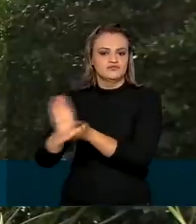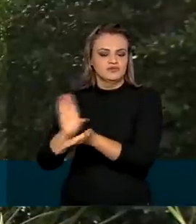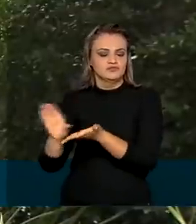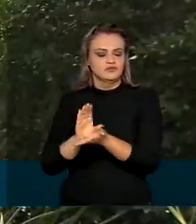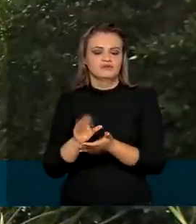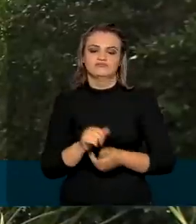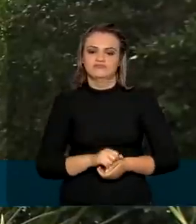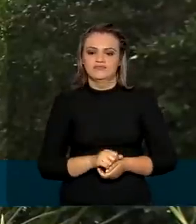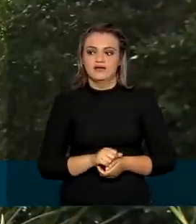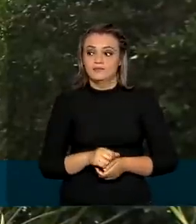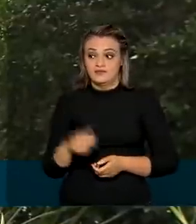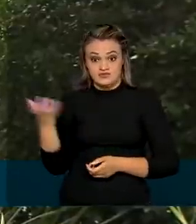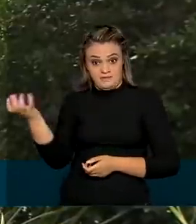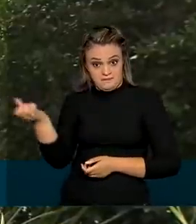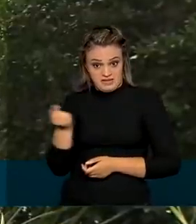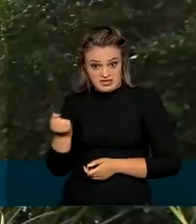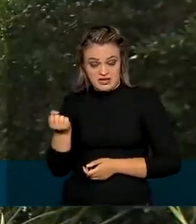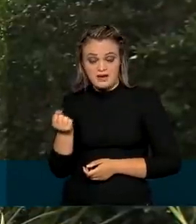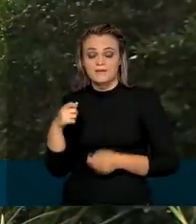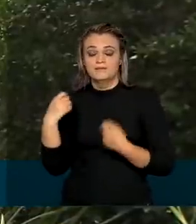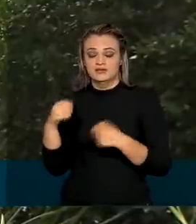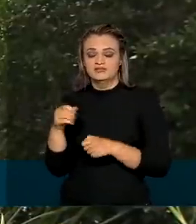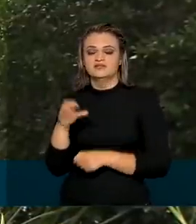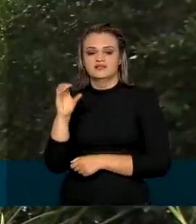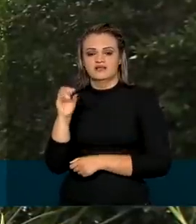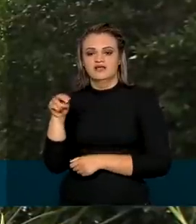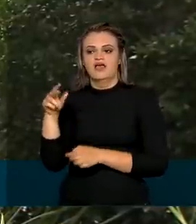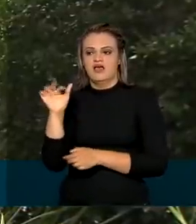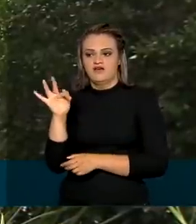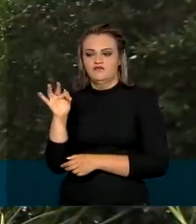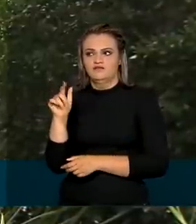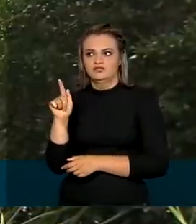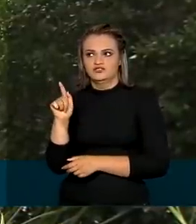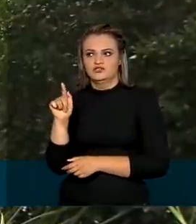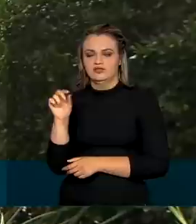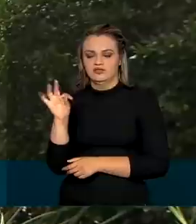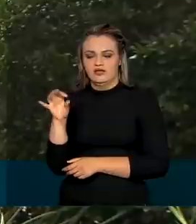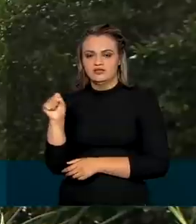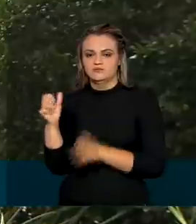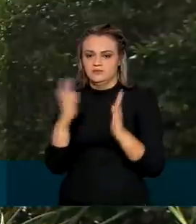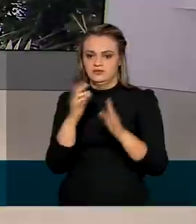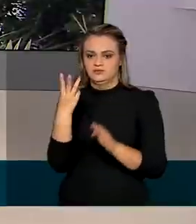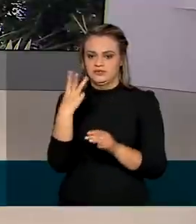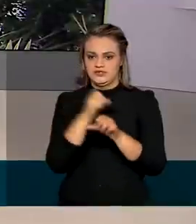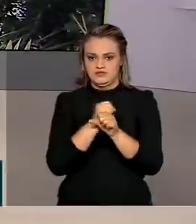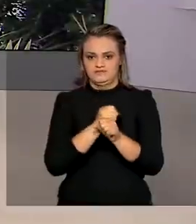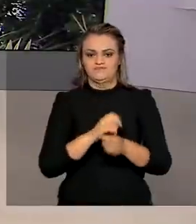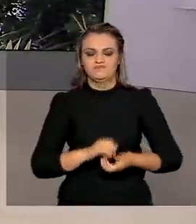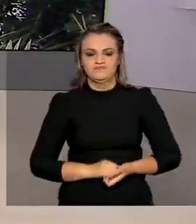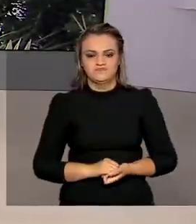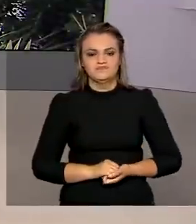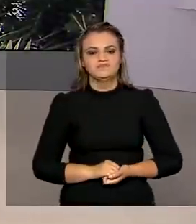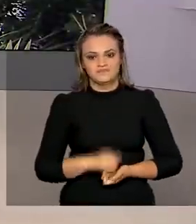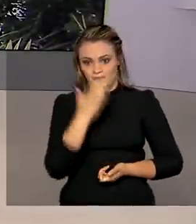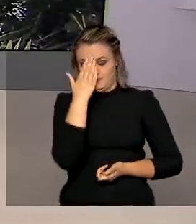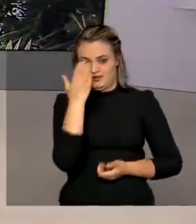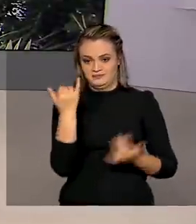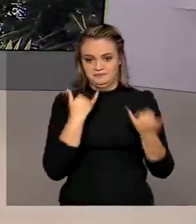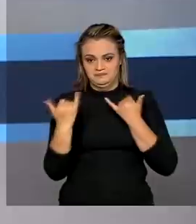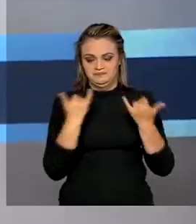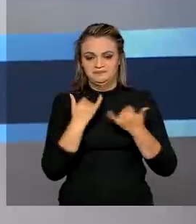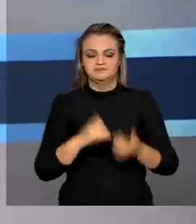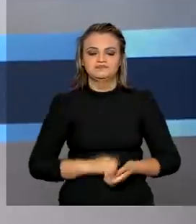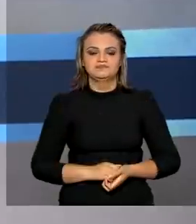Para usar o saldo, é preciso ter conta no FGTS por mais de três anos. Volto com você, Renata. Perfeito, Tiago. Obrigada pelas suas